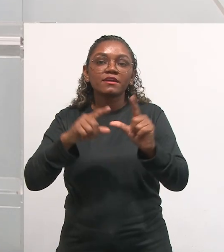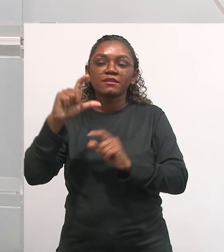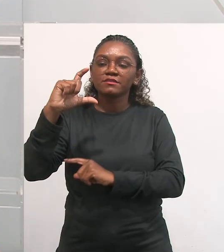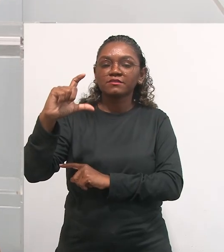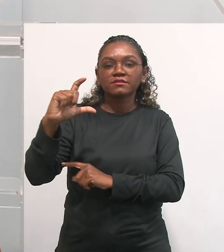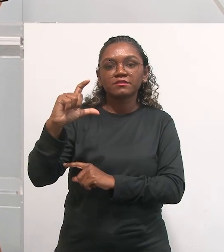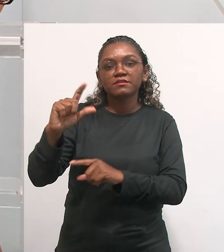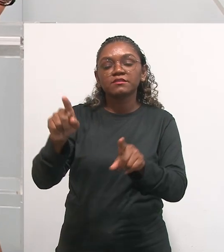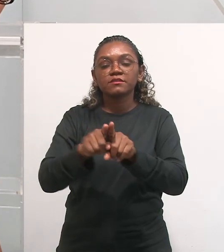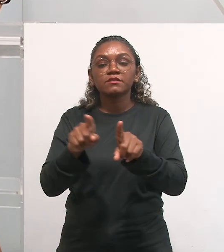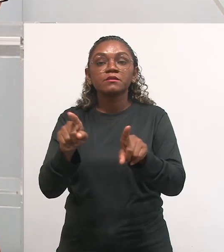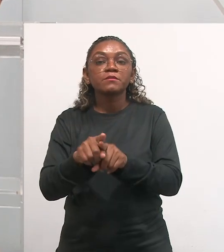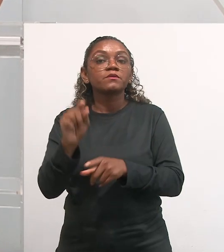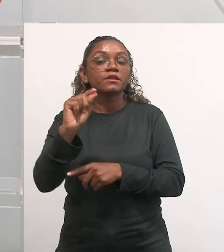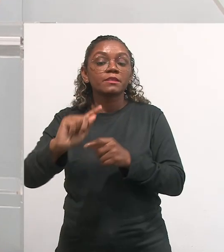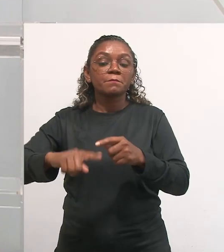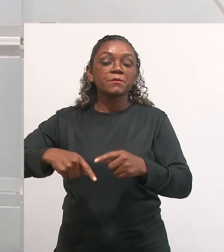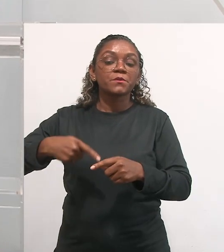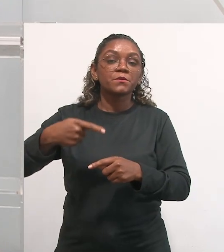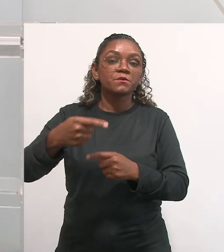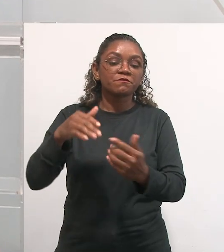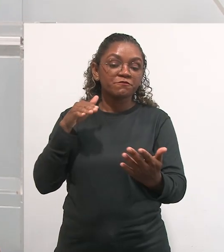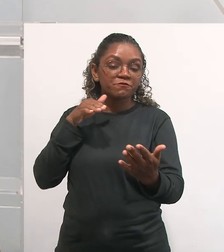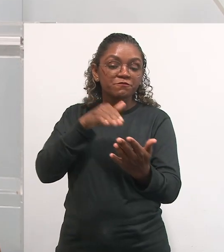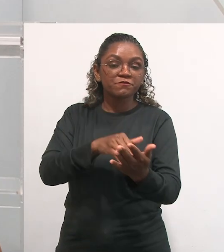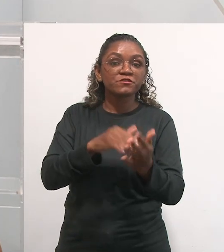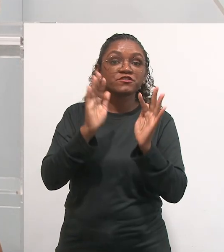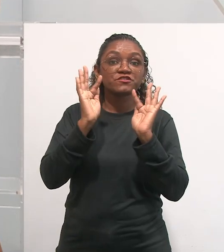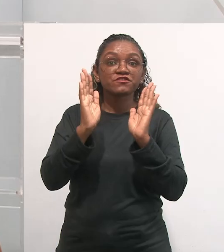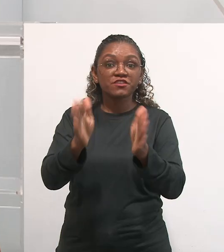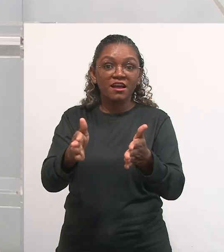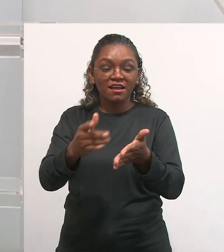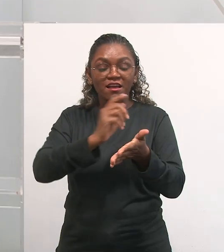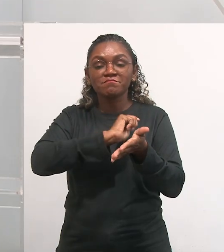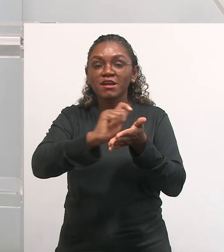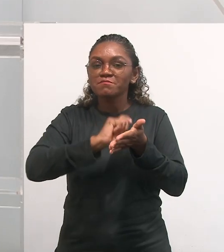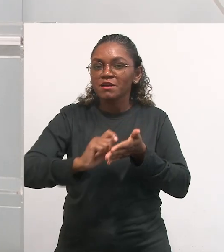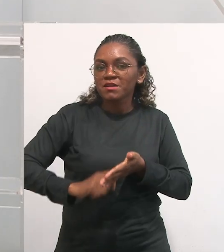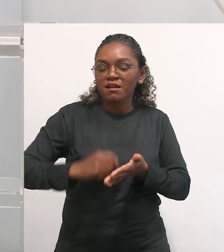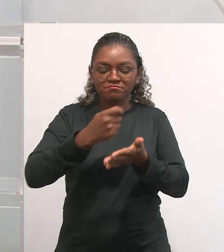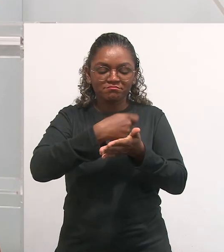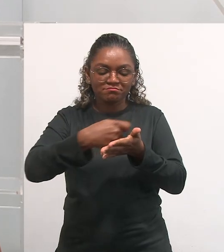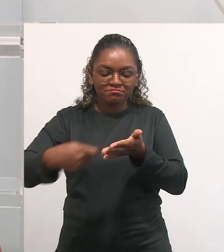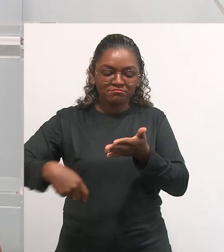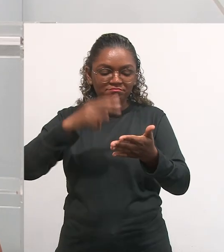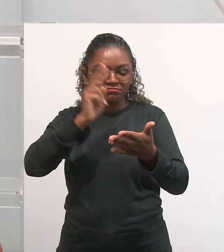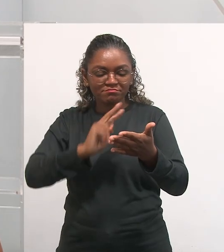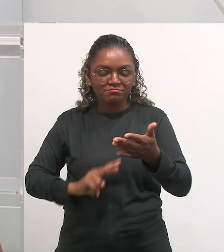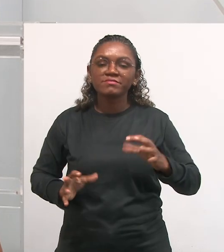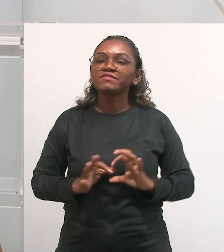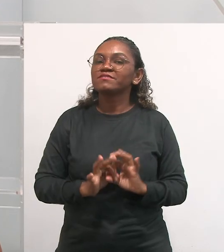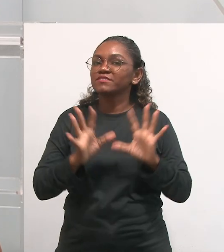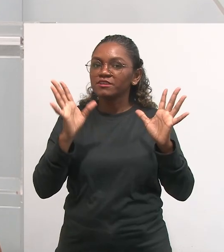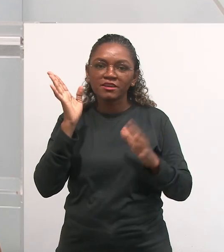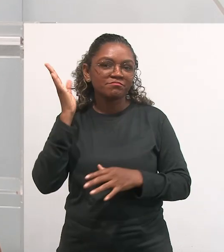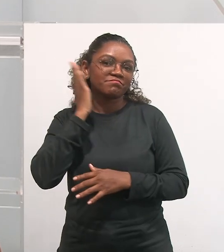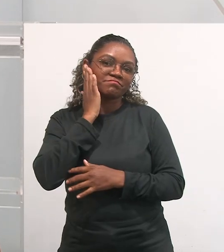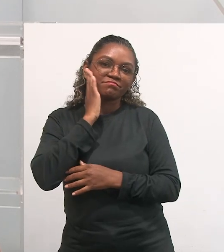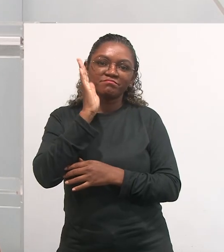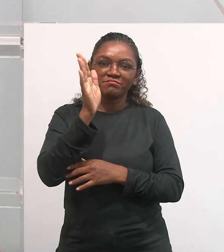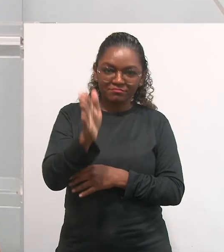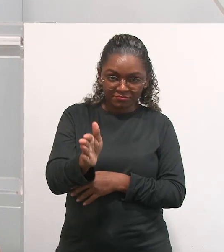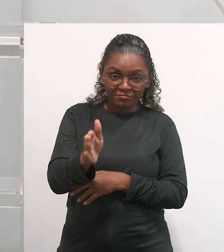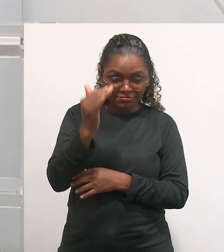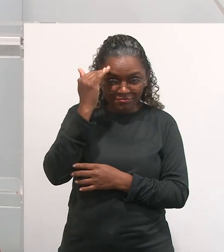ler e escrever lá no final do ano. Então, aí, olha, nessa representação a gente tem, a gente